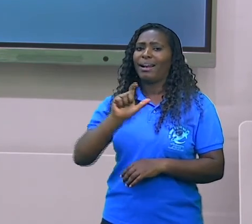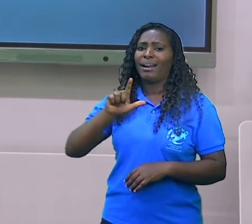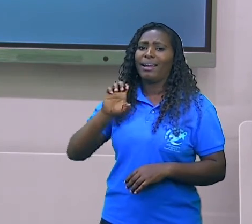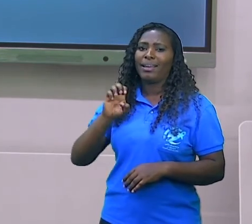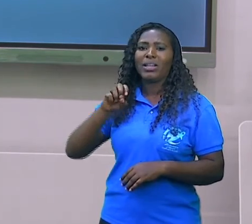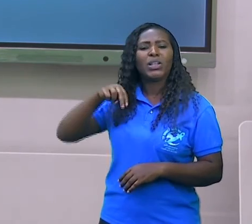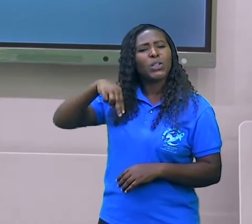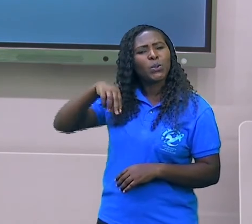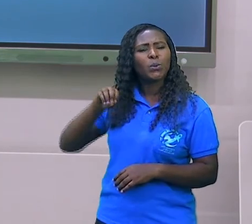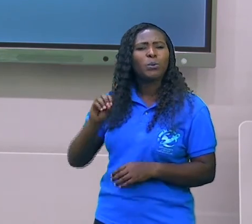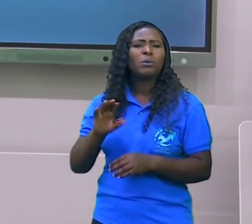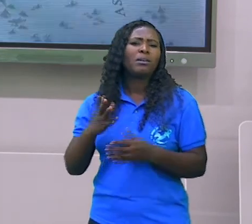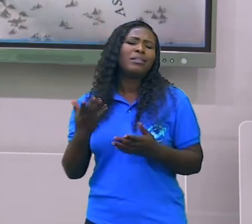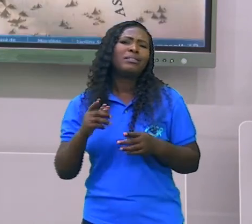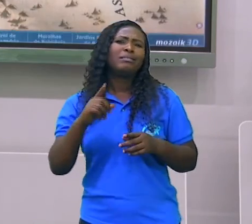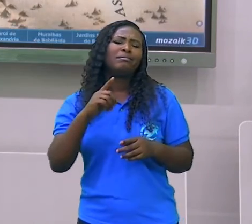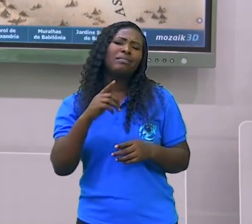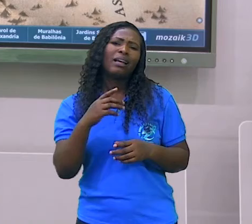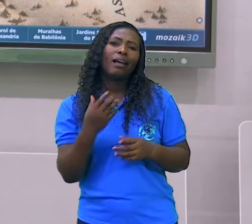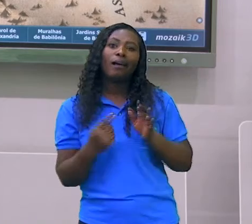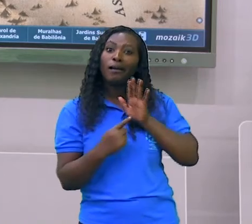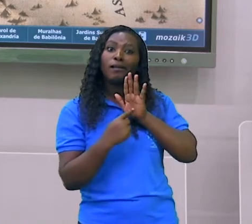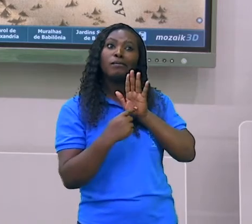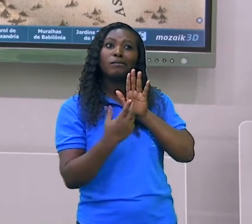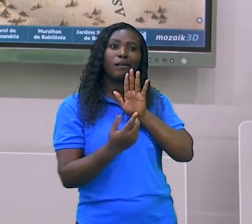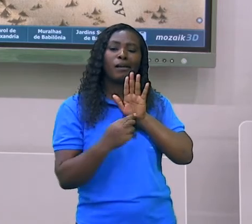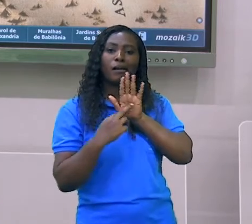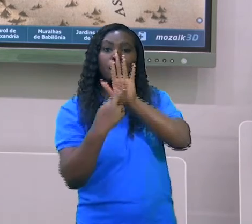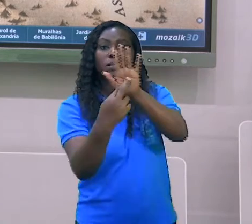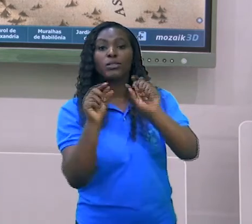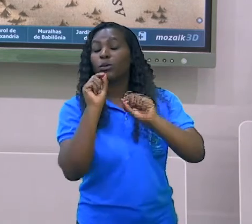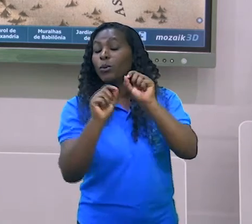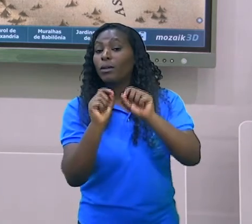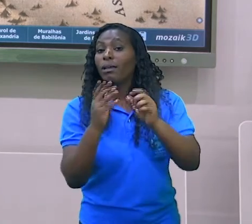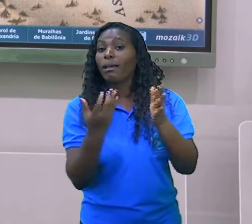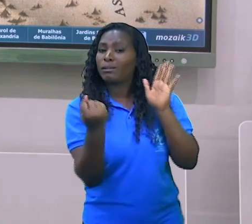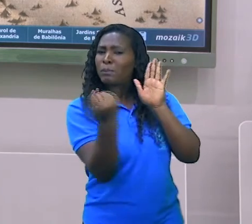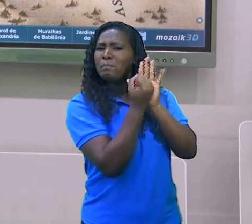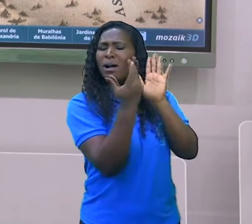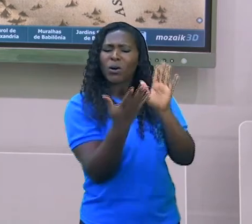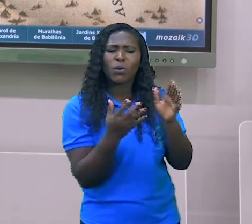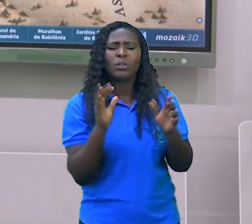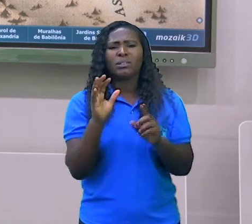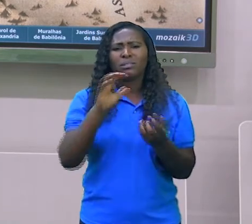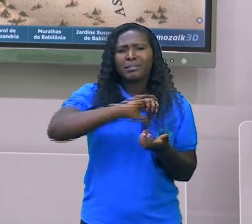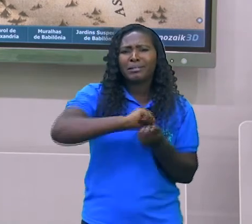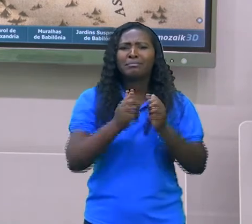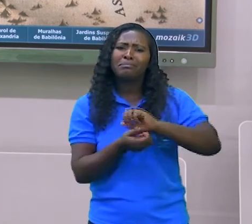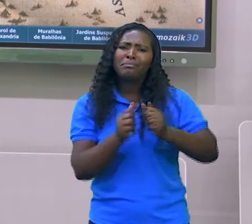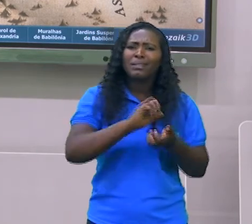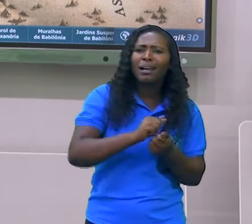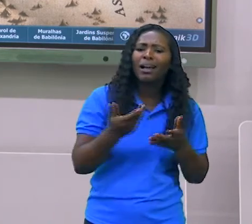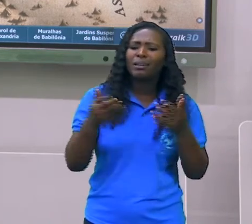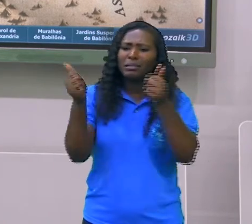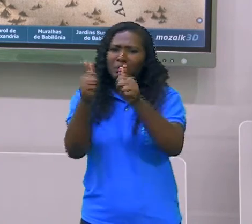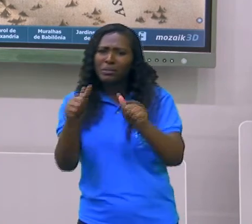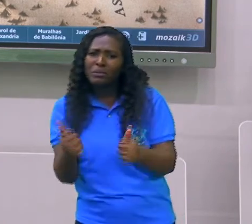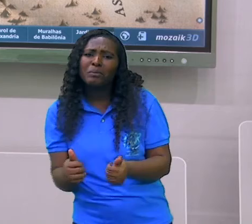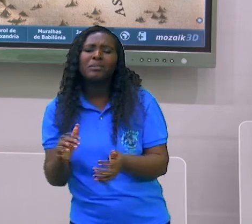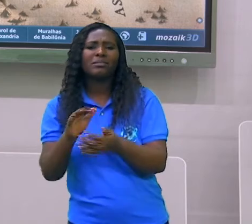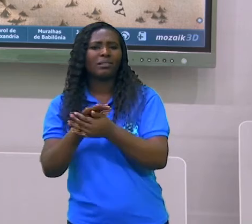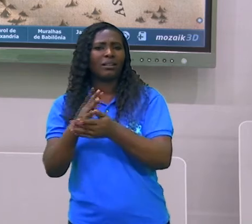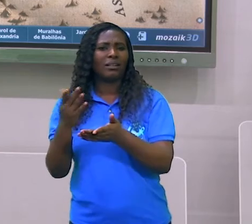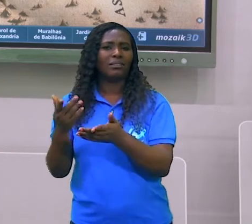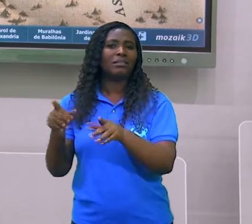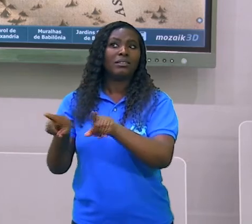monumentais, entre elas, Lau Conte e seus filhos, que estão no Museu do Vaticano, lá em Roma. A Vênus de Milo,